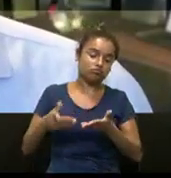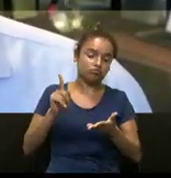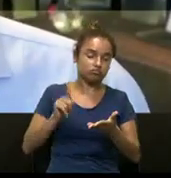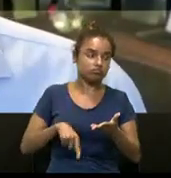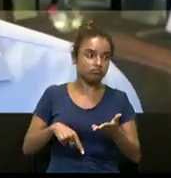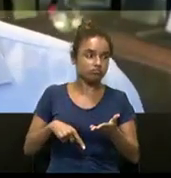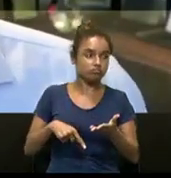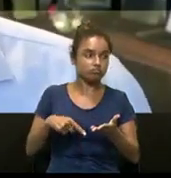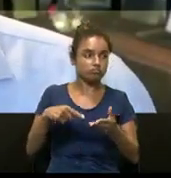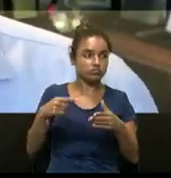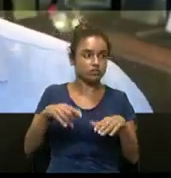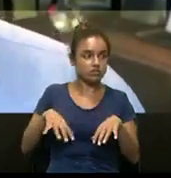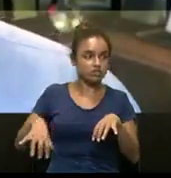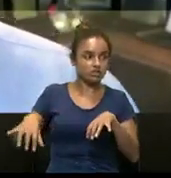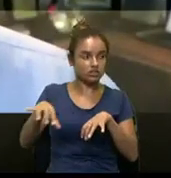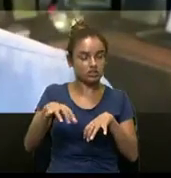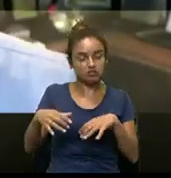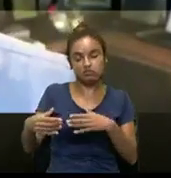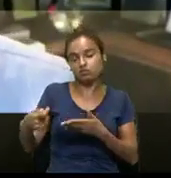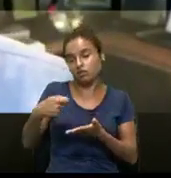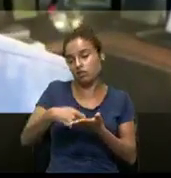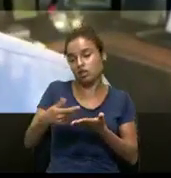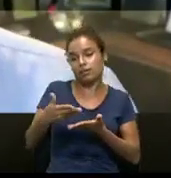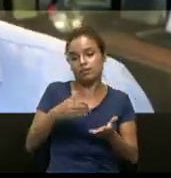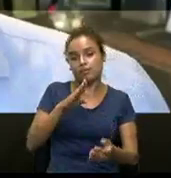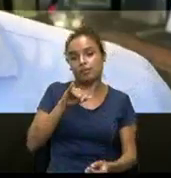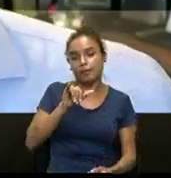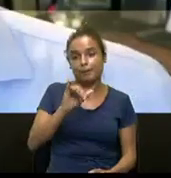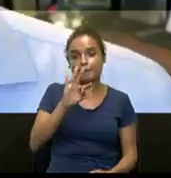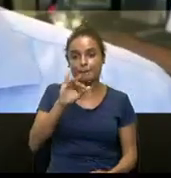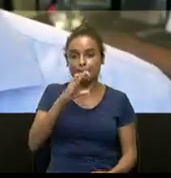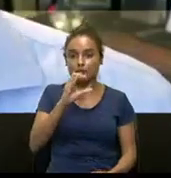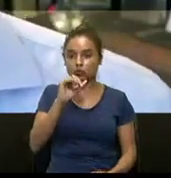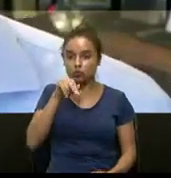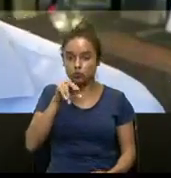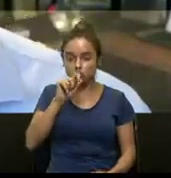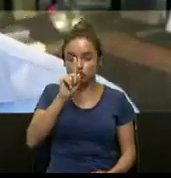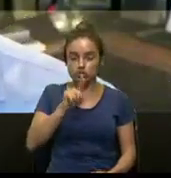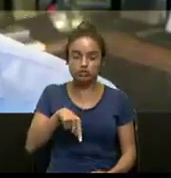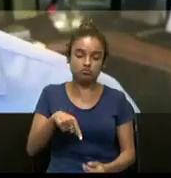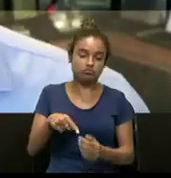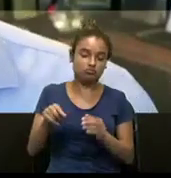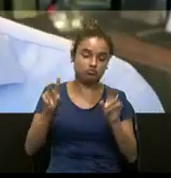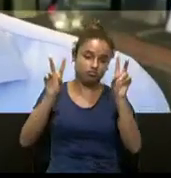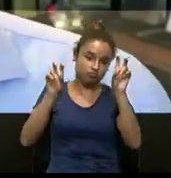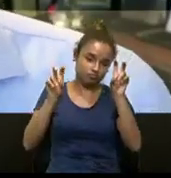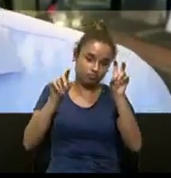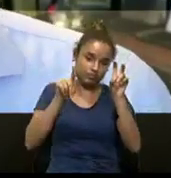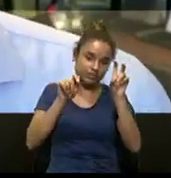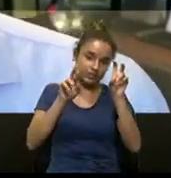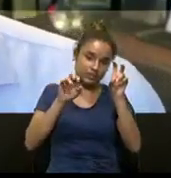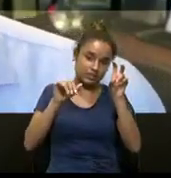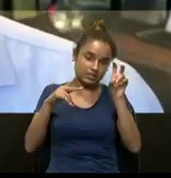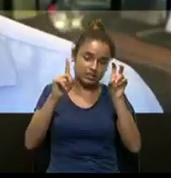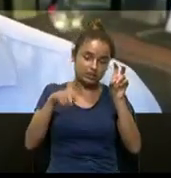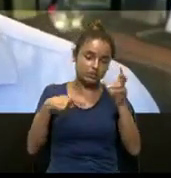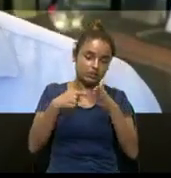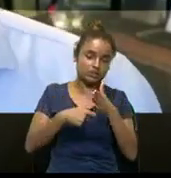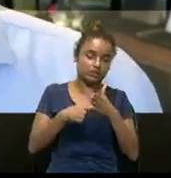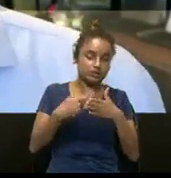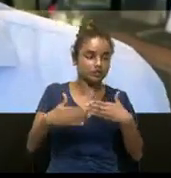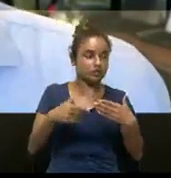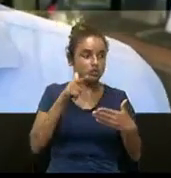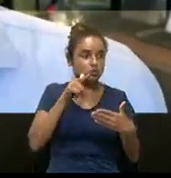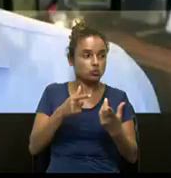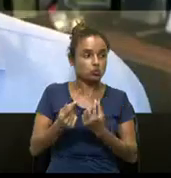recompensado com alguns Bitcoins, ser remunerado pelo tempo de garimpo, entre aspas, que eu dediquei para conseguir esse